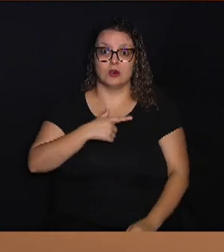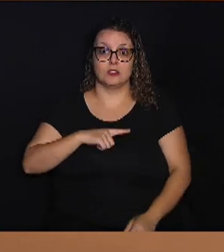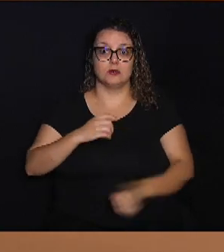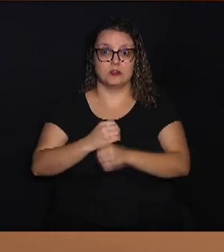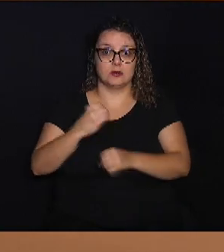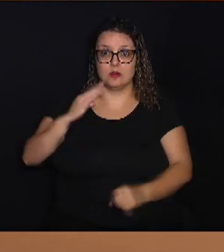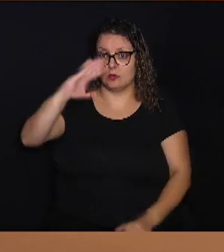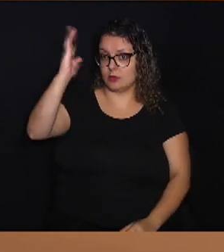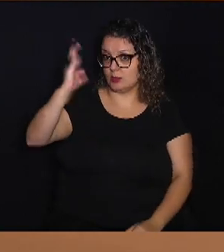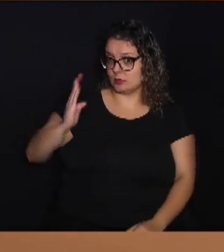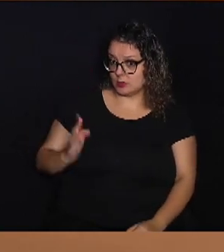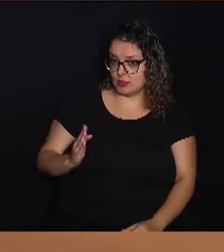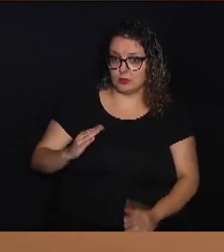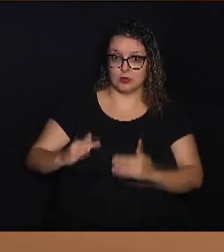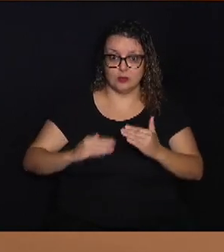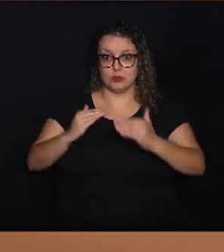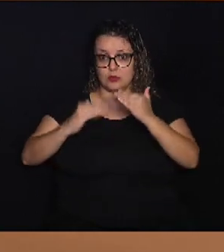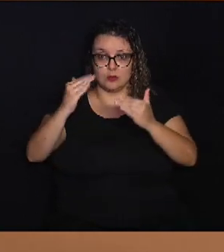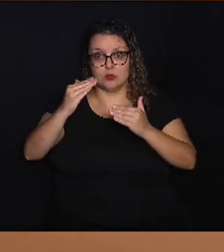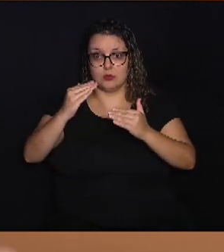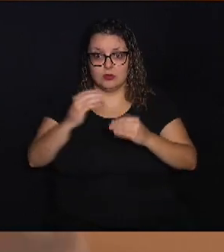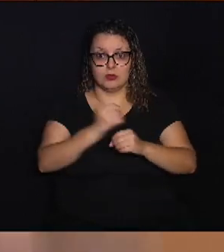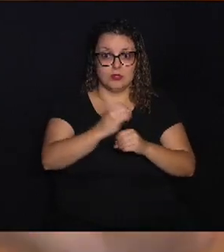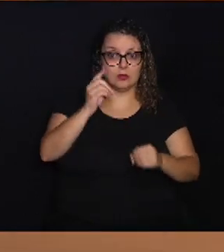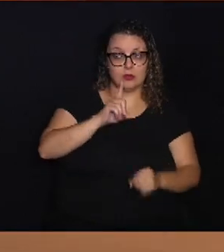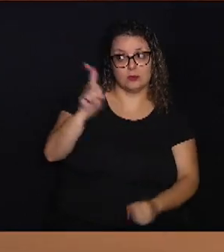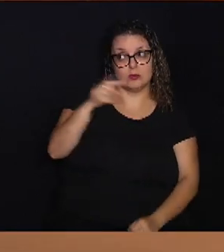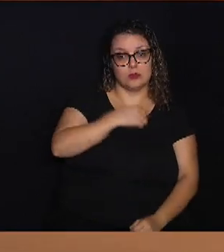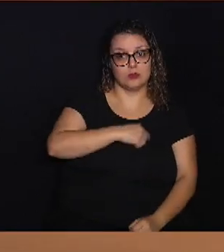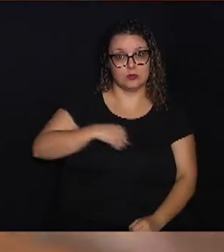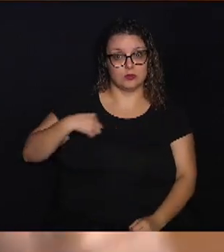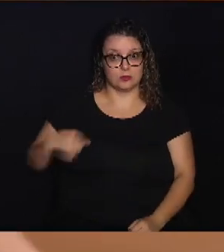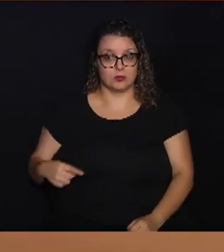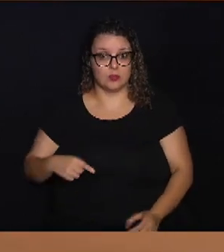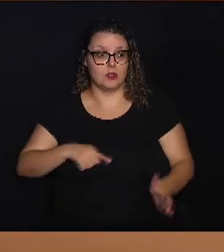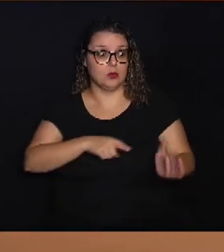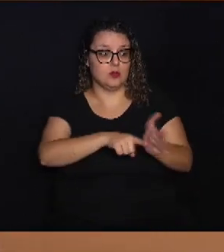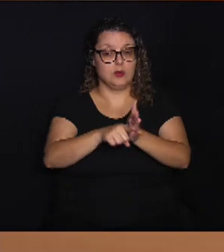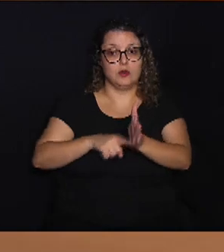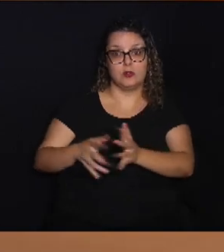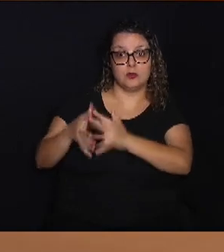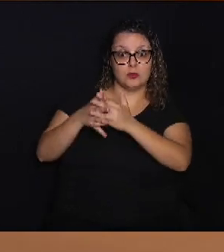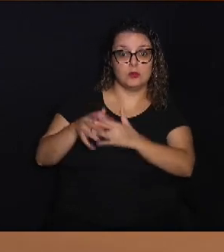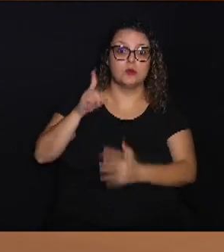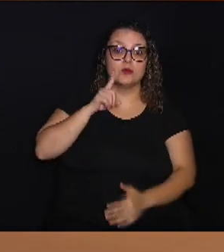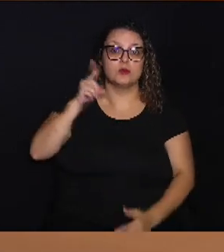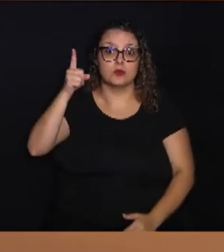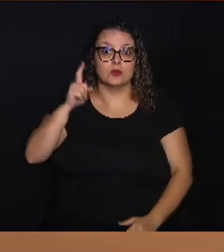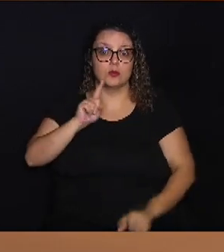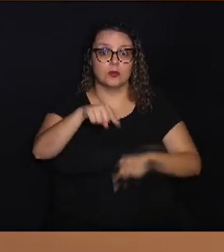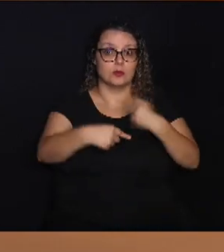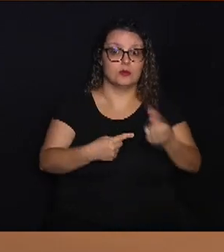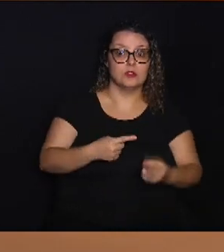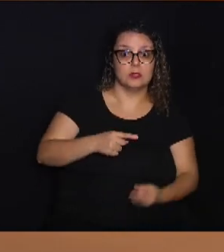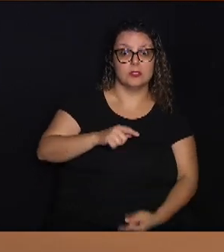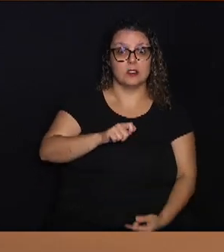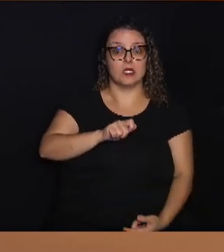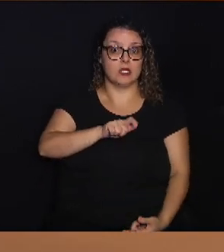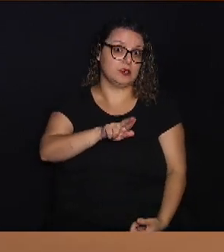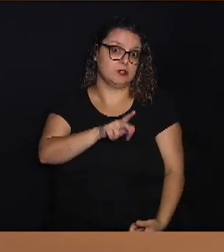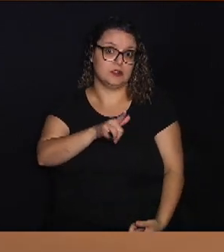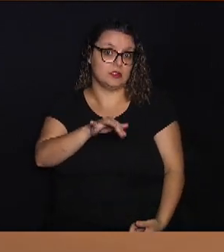Brasil, desenvolvendo com um engenheiro que está na China, desenvolvendo com um pesquisador que está nos Estados Unidos, outro está na Irlanda, outro está na Alemanha.